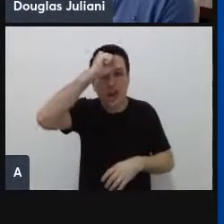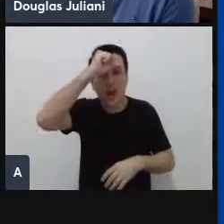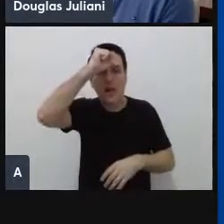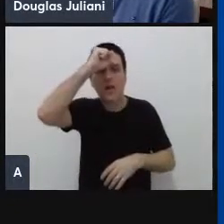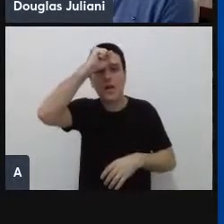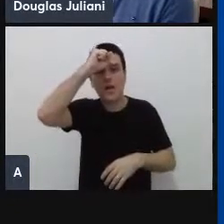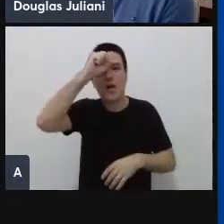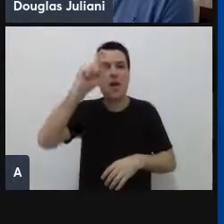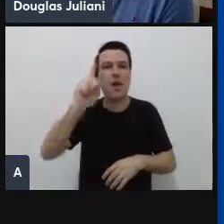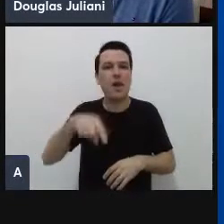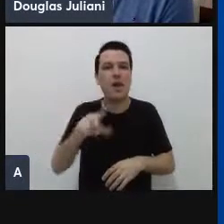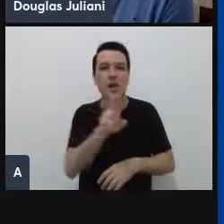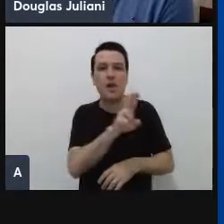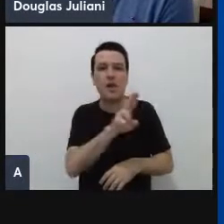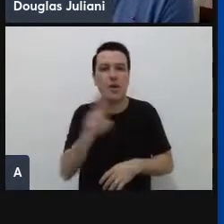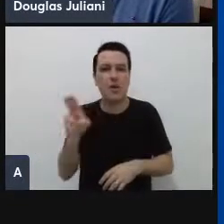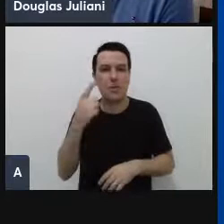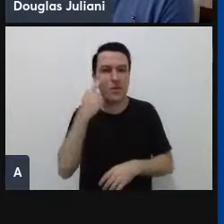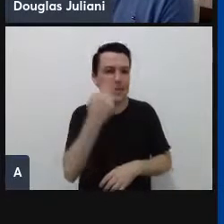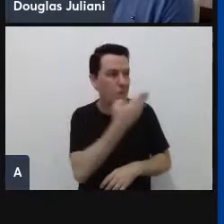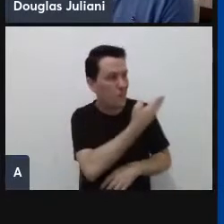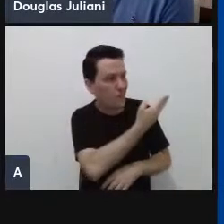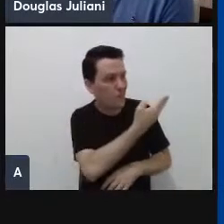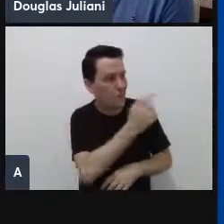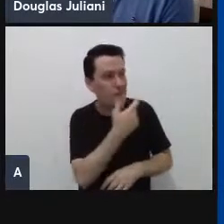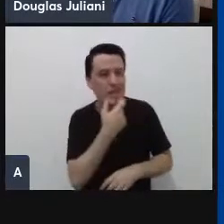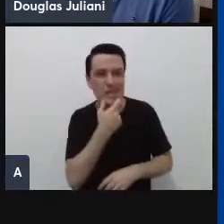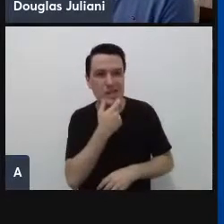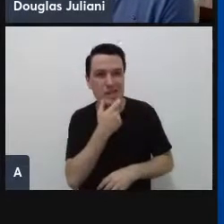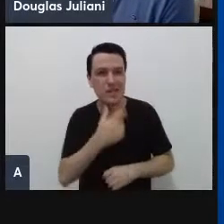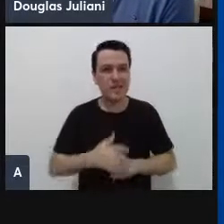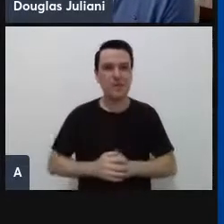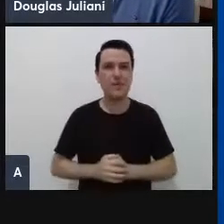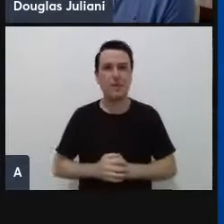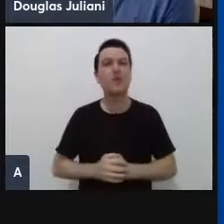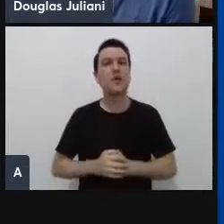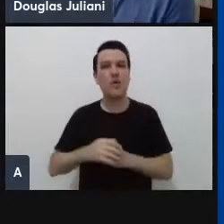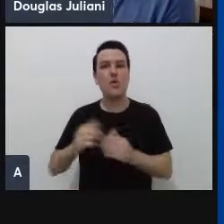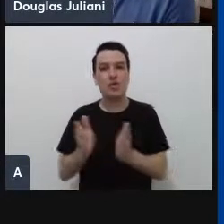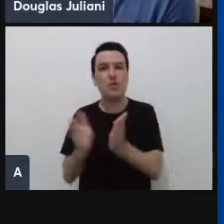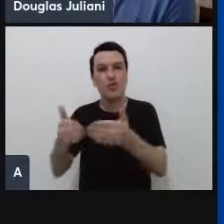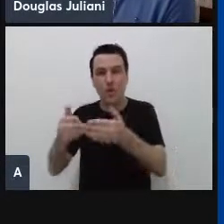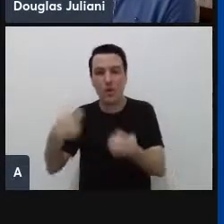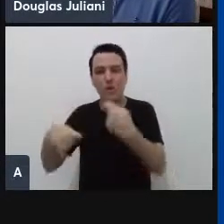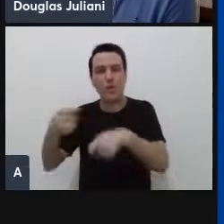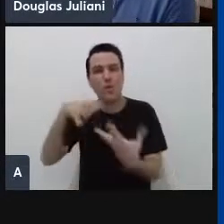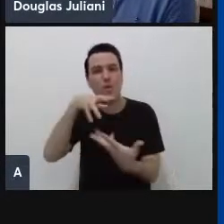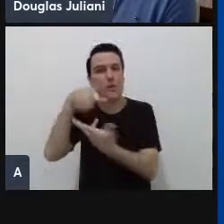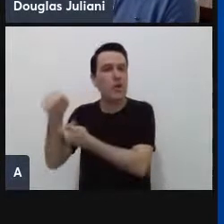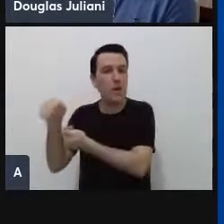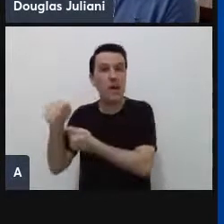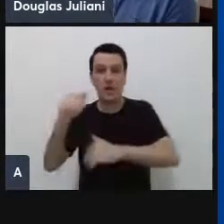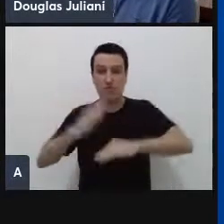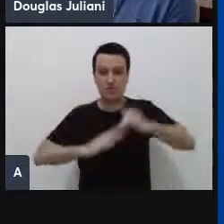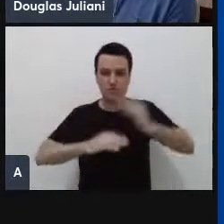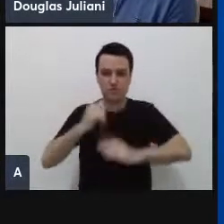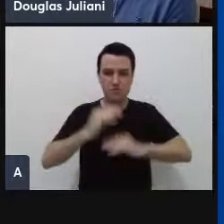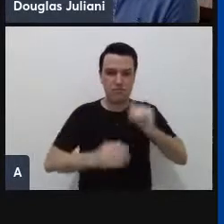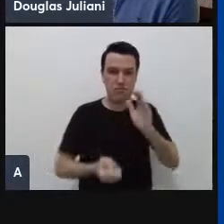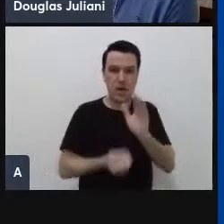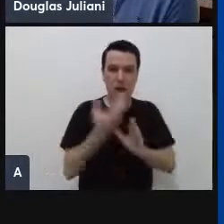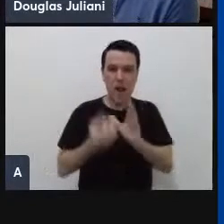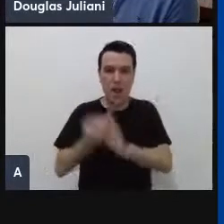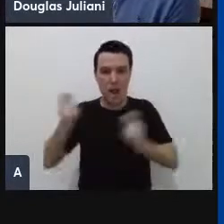denominado Ray Skilling. Então, de acordo com o Fórum Econômico Mundial, desenvolver competências para inovar é determinante para o